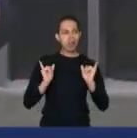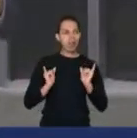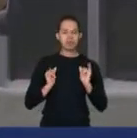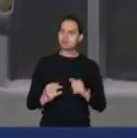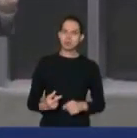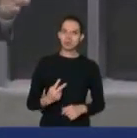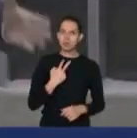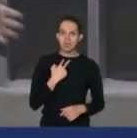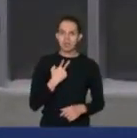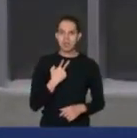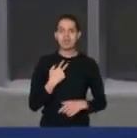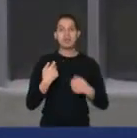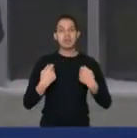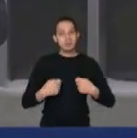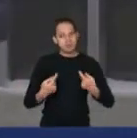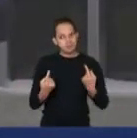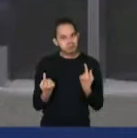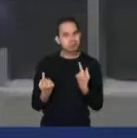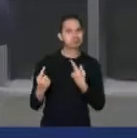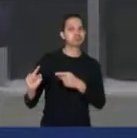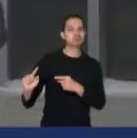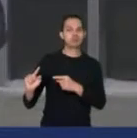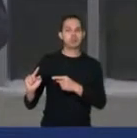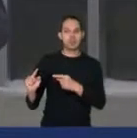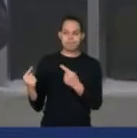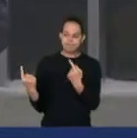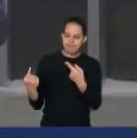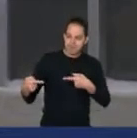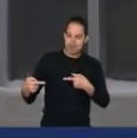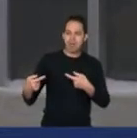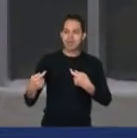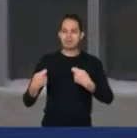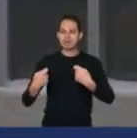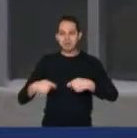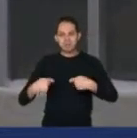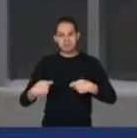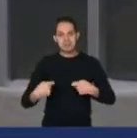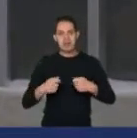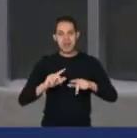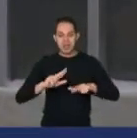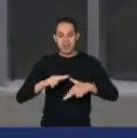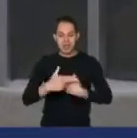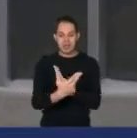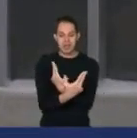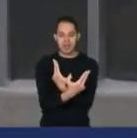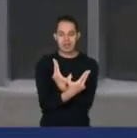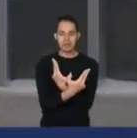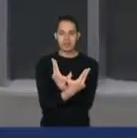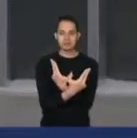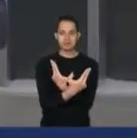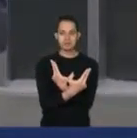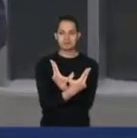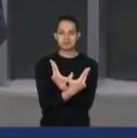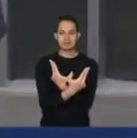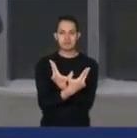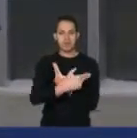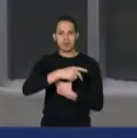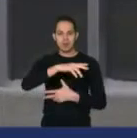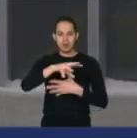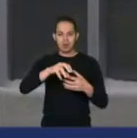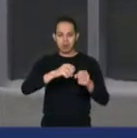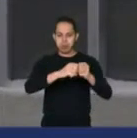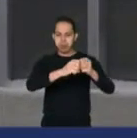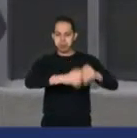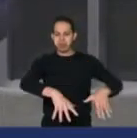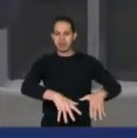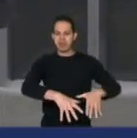tem que se opor a isso, francamente. As Forças Armadas vão para a lata de lixo da história dessa